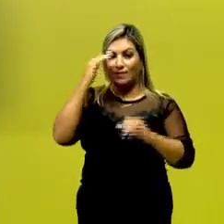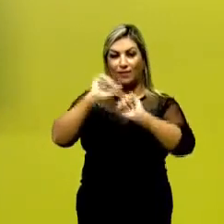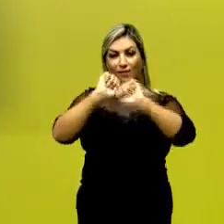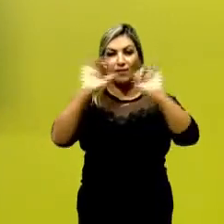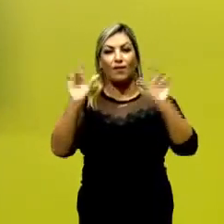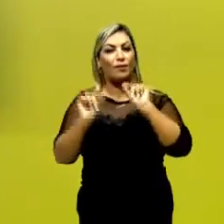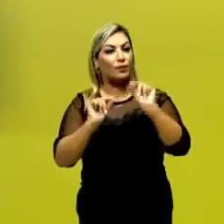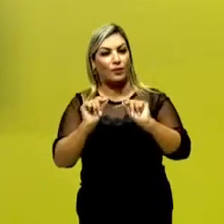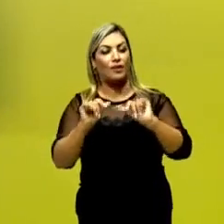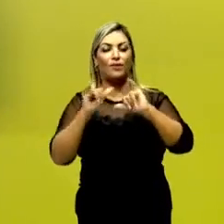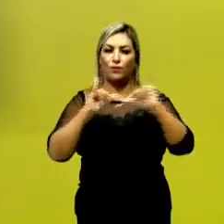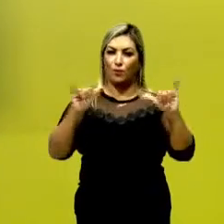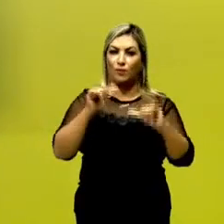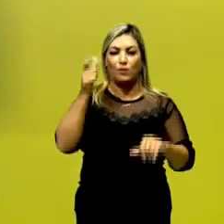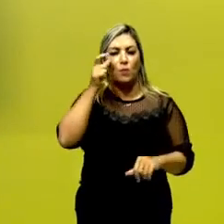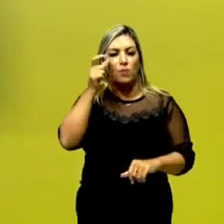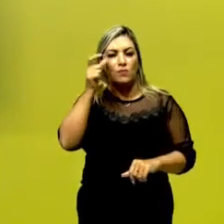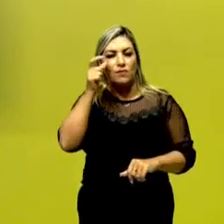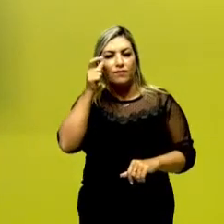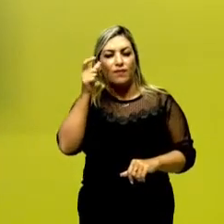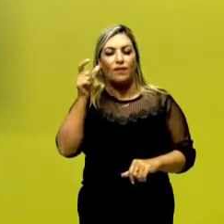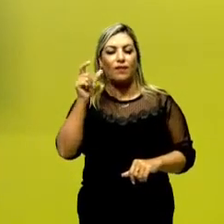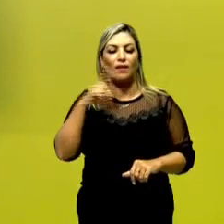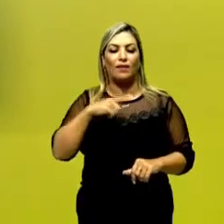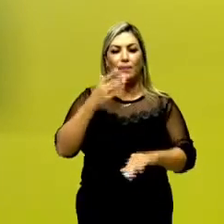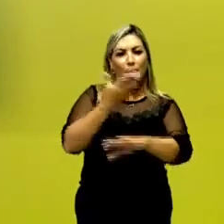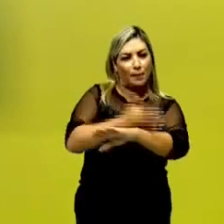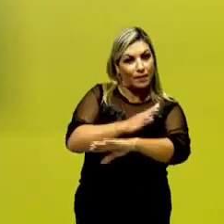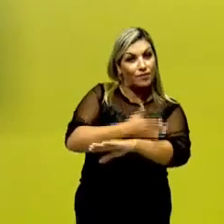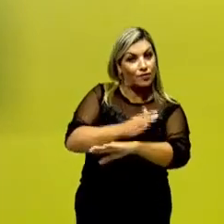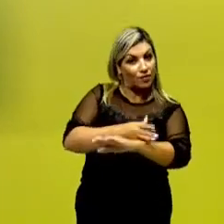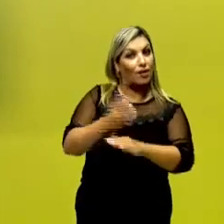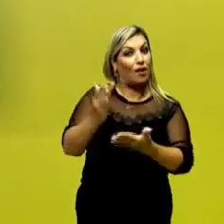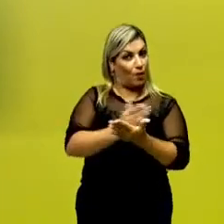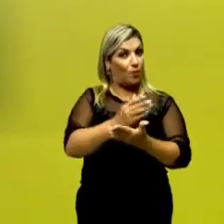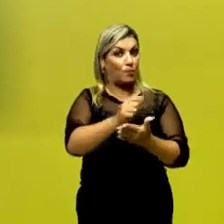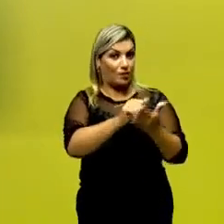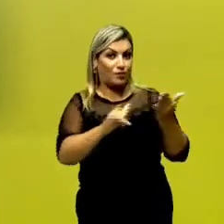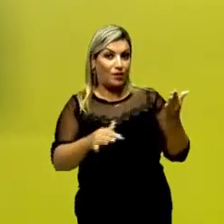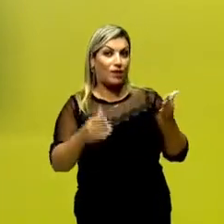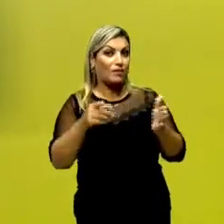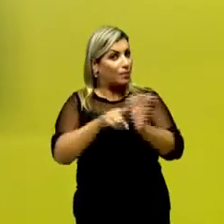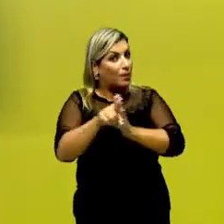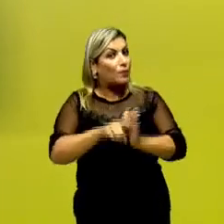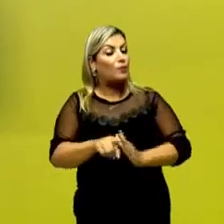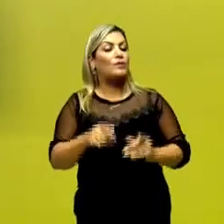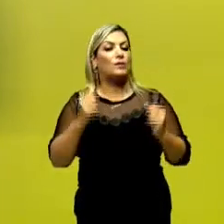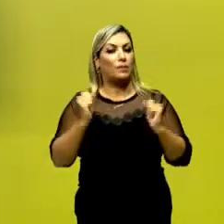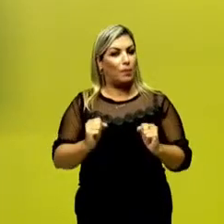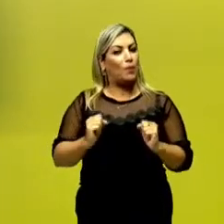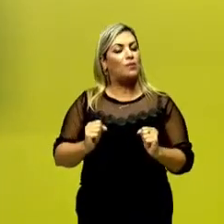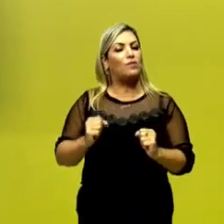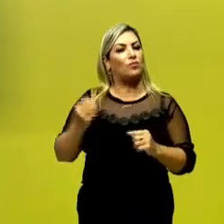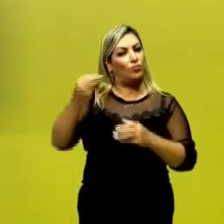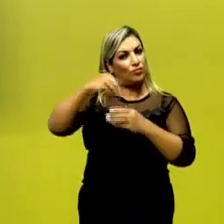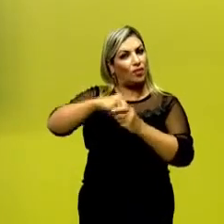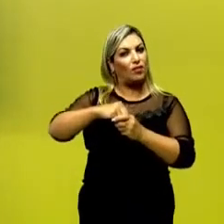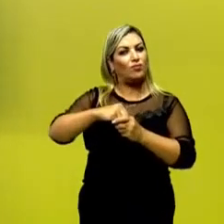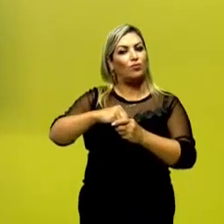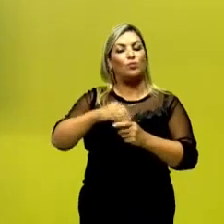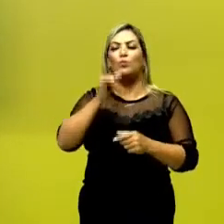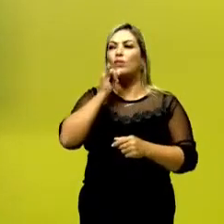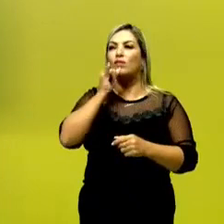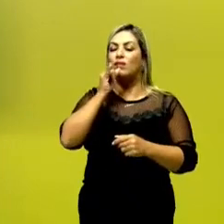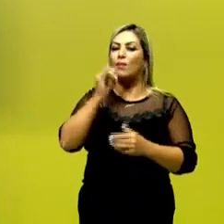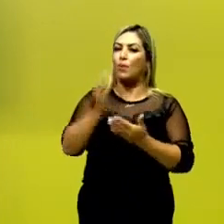informação e para vocês observarem já e treinando algumas questões como que poderiam ser esplanadas,